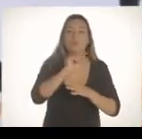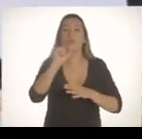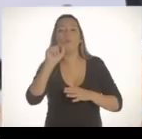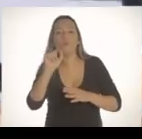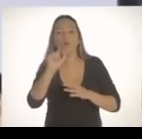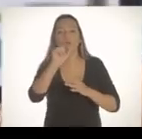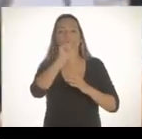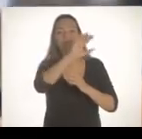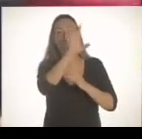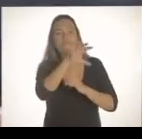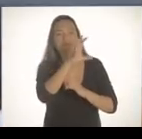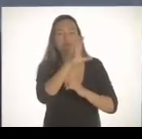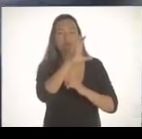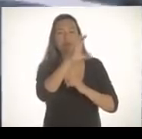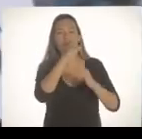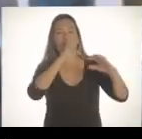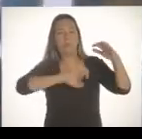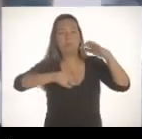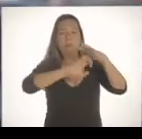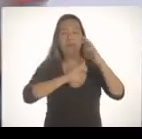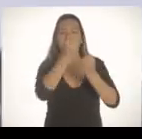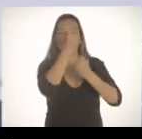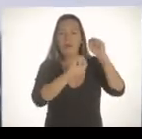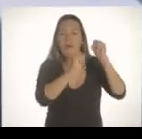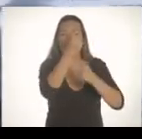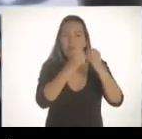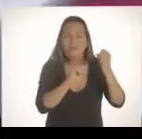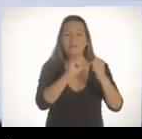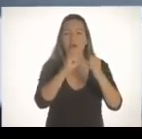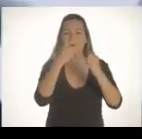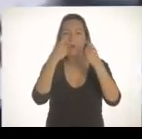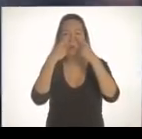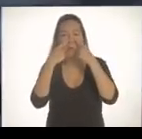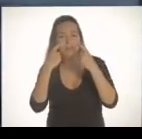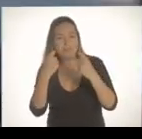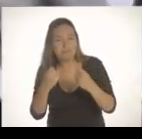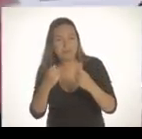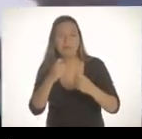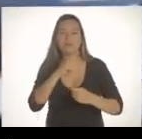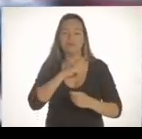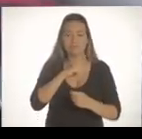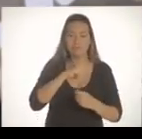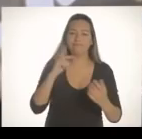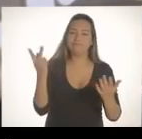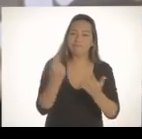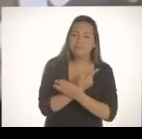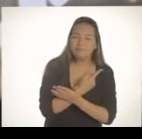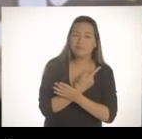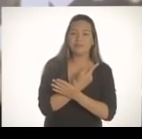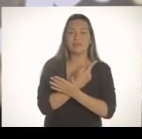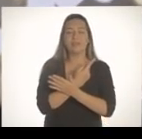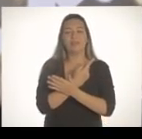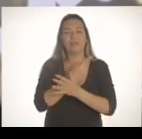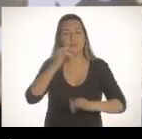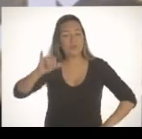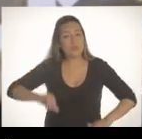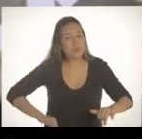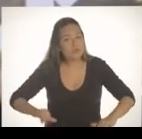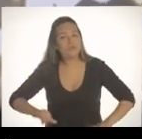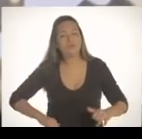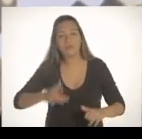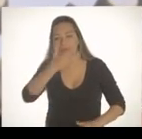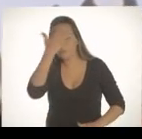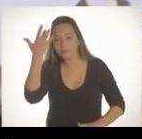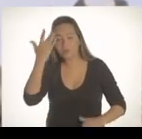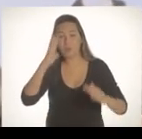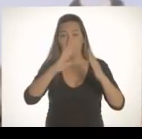Zona Oeste, instalou em Santa Cruz. Tornou o ar um dos mais poluídos do Brasil. Então atingiu de forma muito